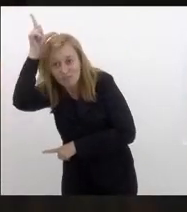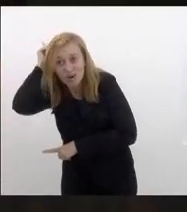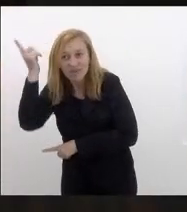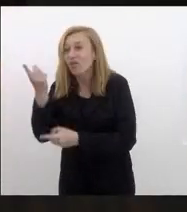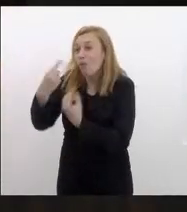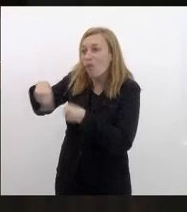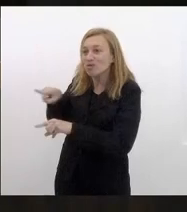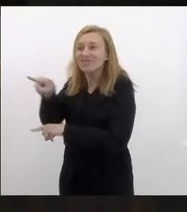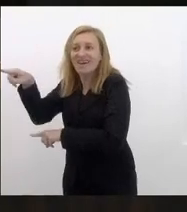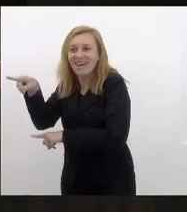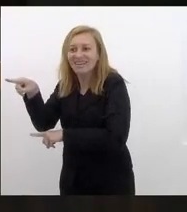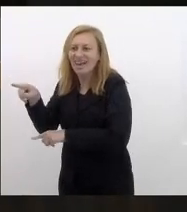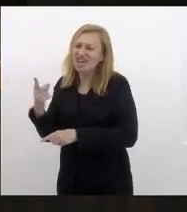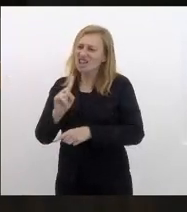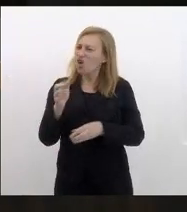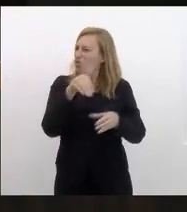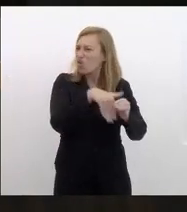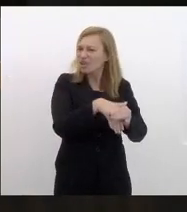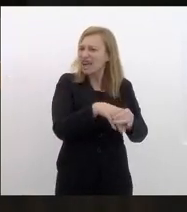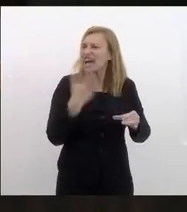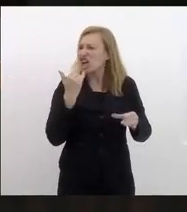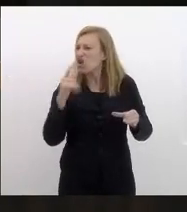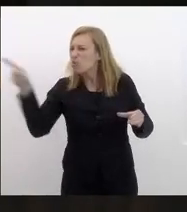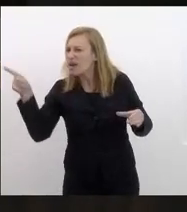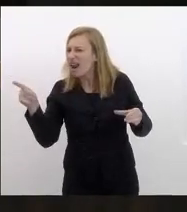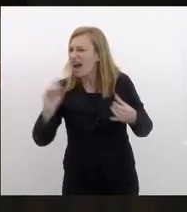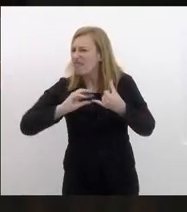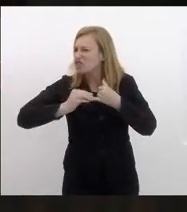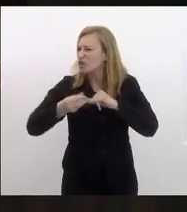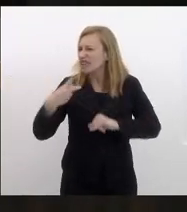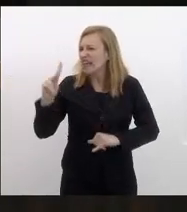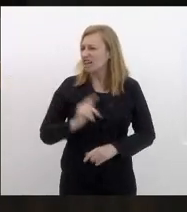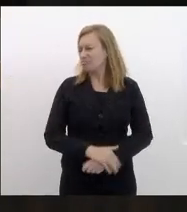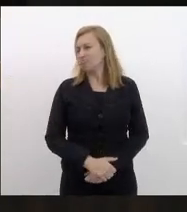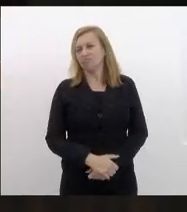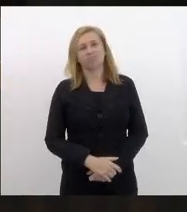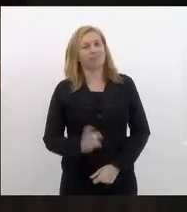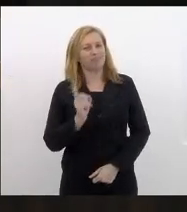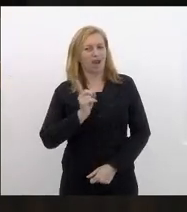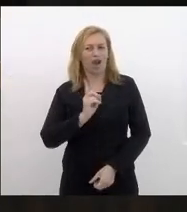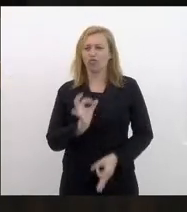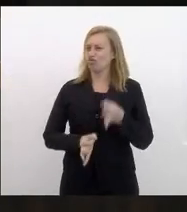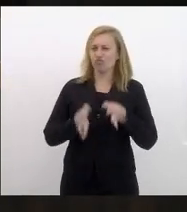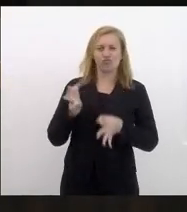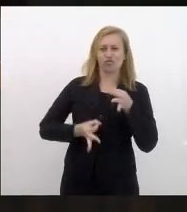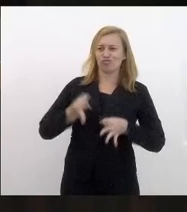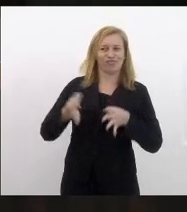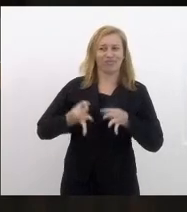aí não é justo não votar na feijoada da Bete e querer comer a feijoada da Bete não é justo